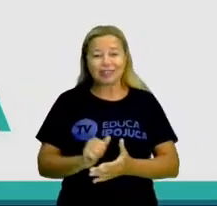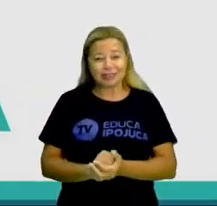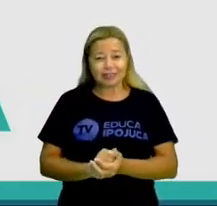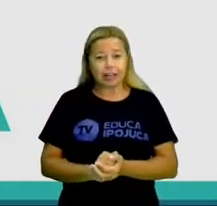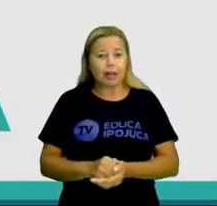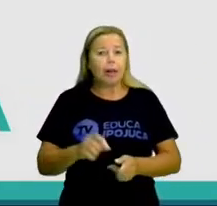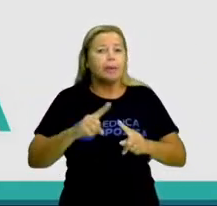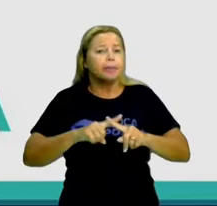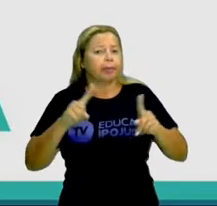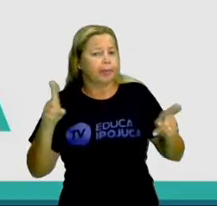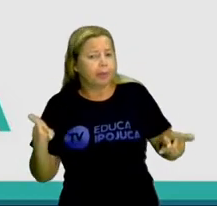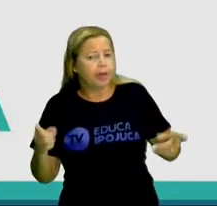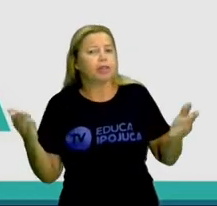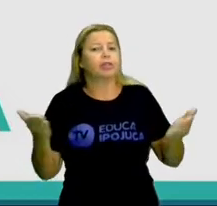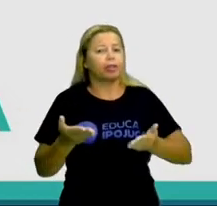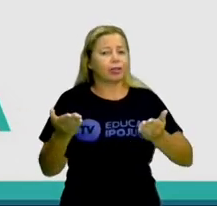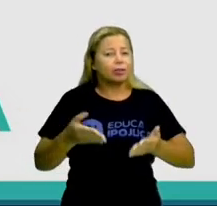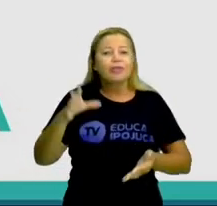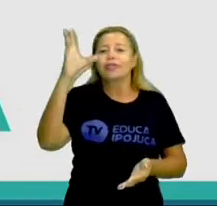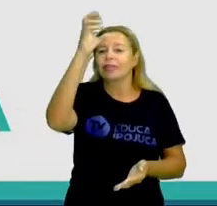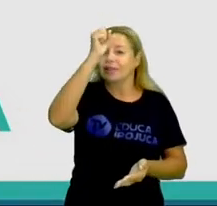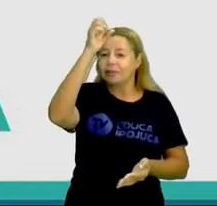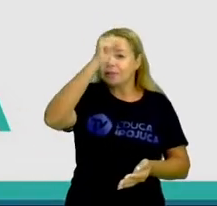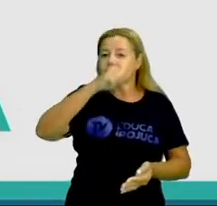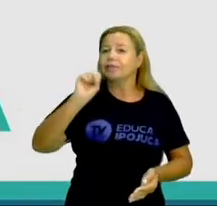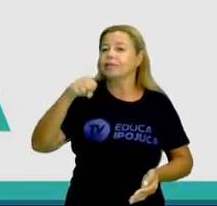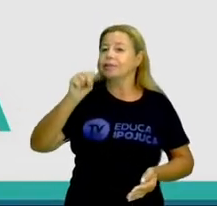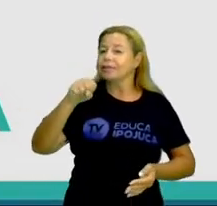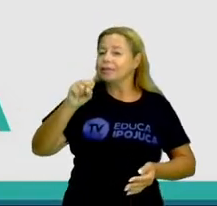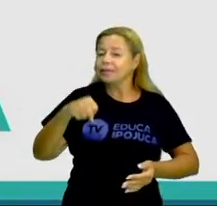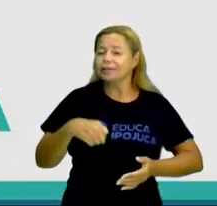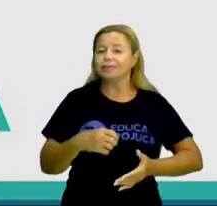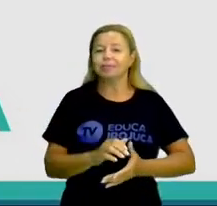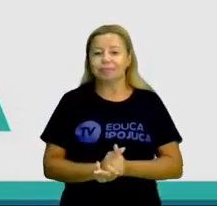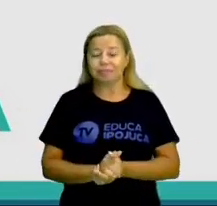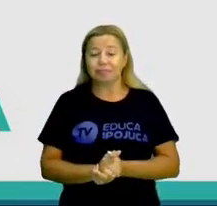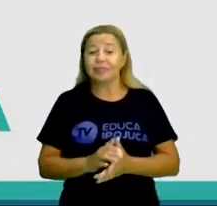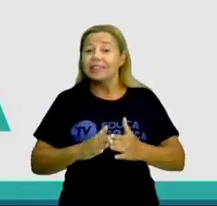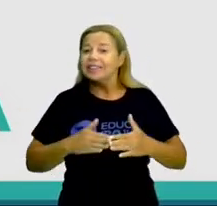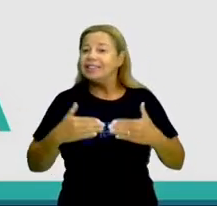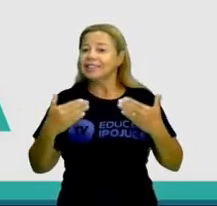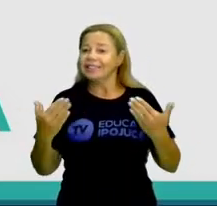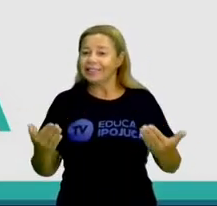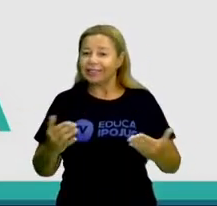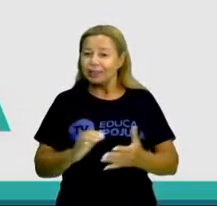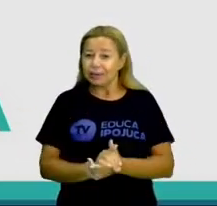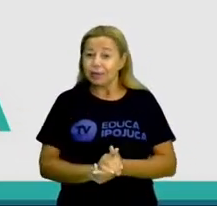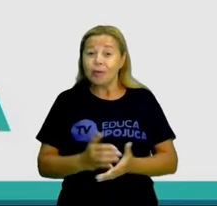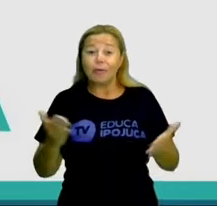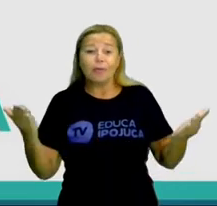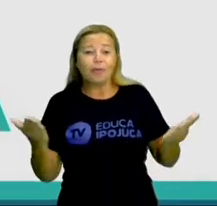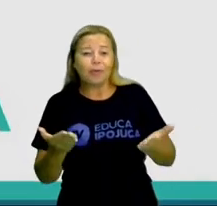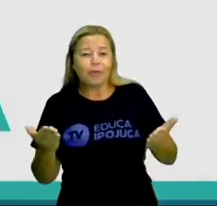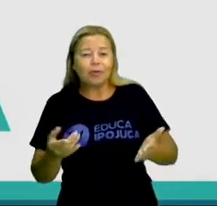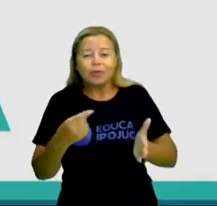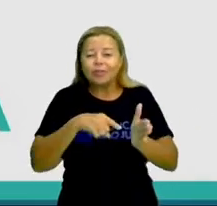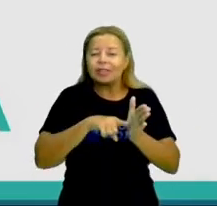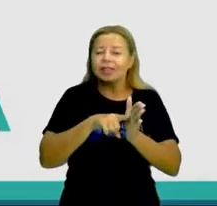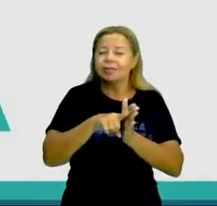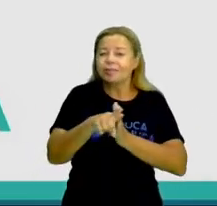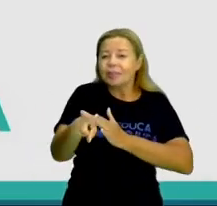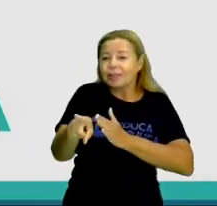aprender por conta disso. Quero saber se vocês estão afiados. Para isso, trouxe um quiz com algumas